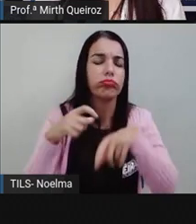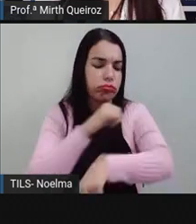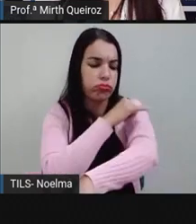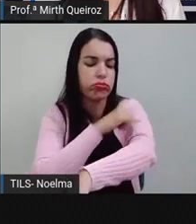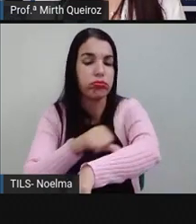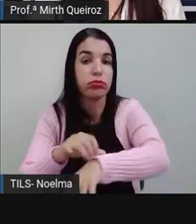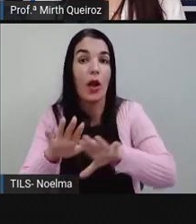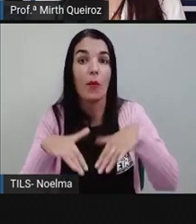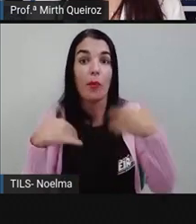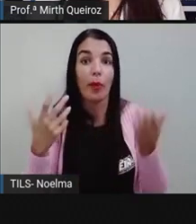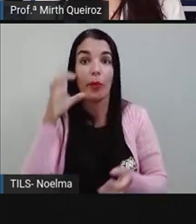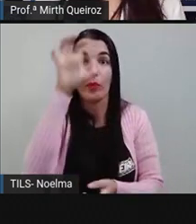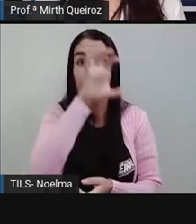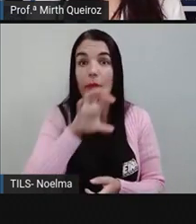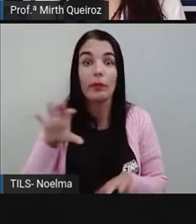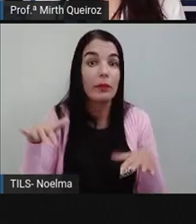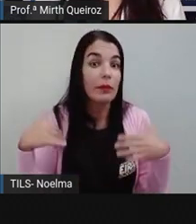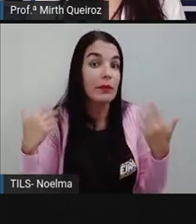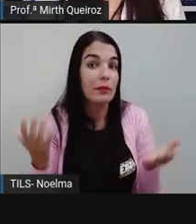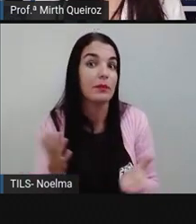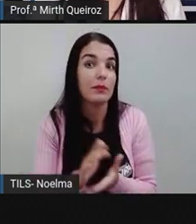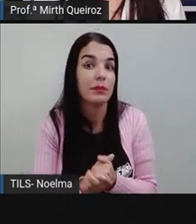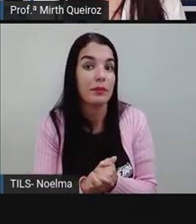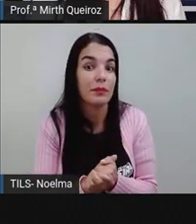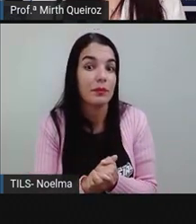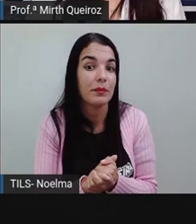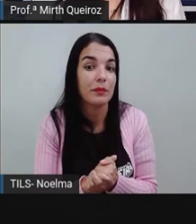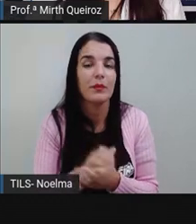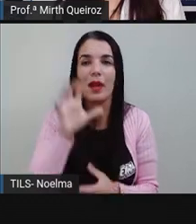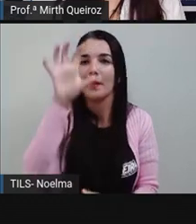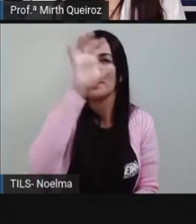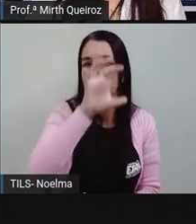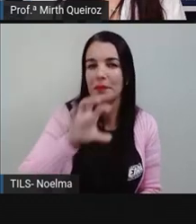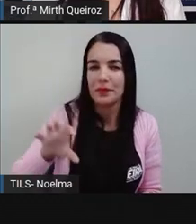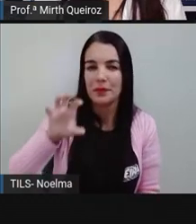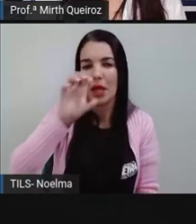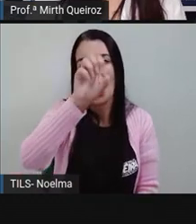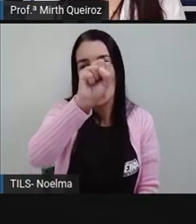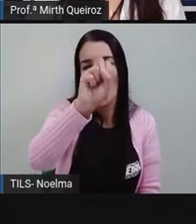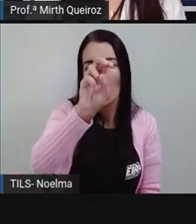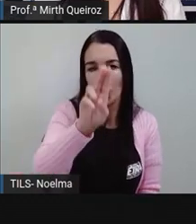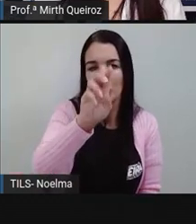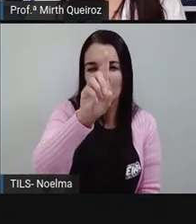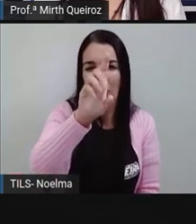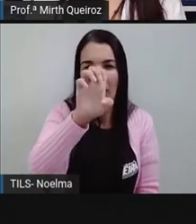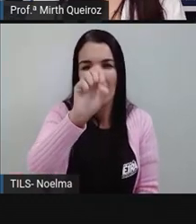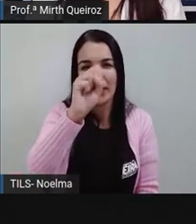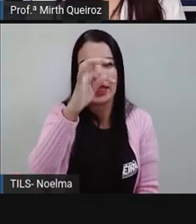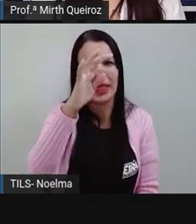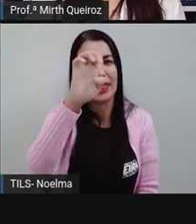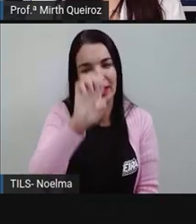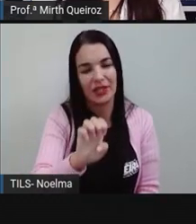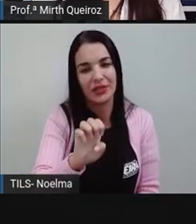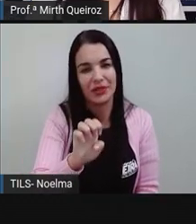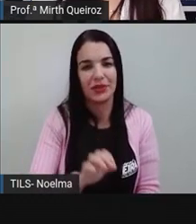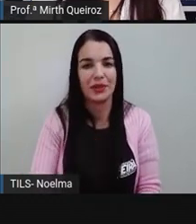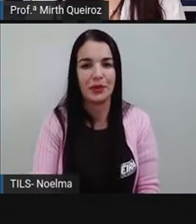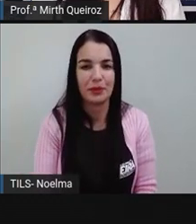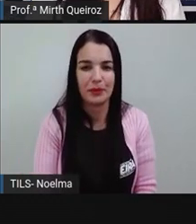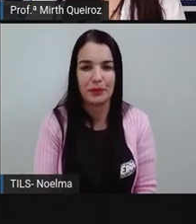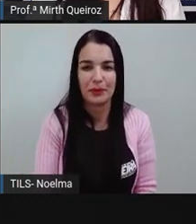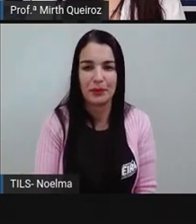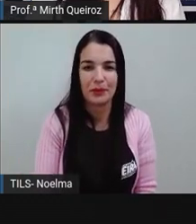região brasileira? Qual é? É a região Sudeste. Região Sudeste.